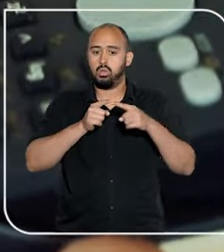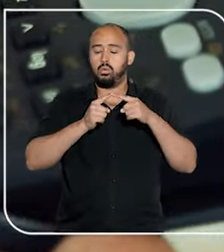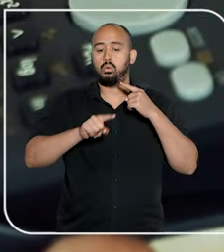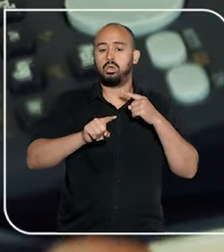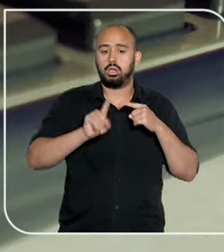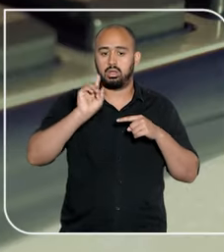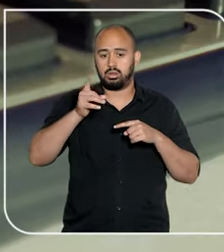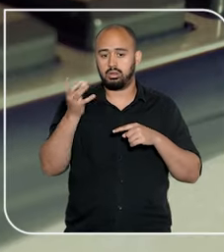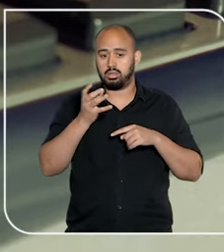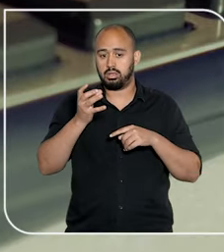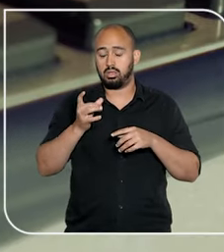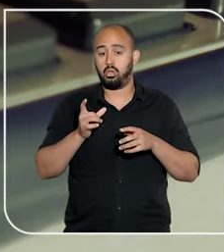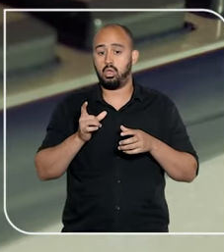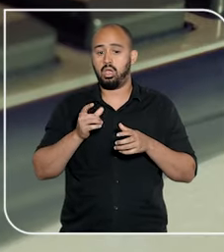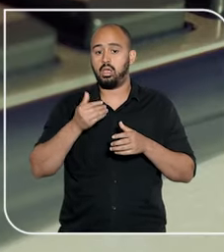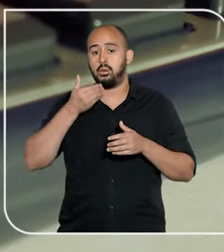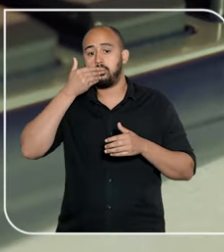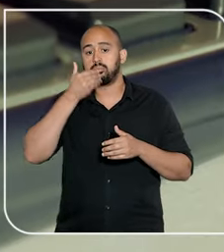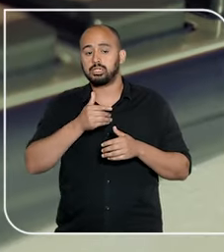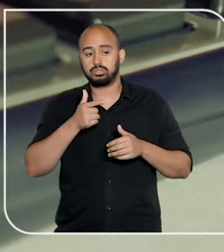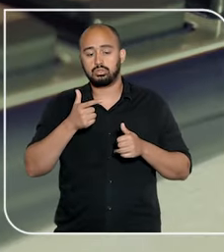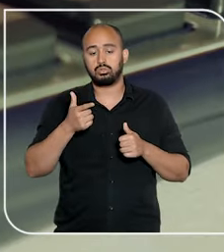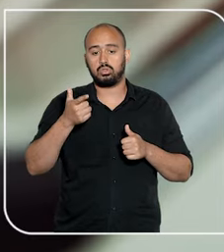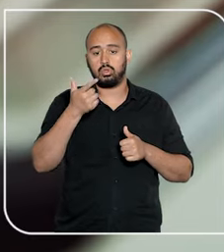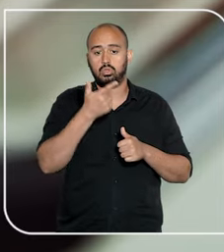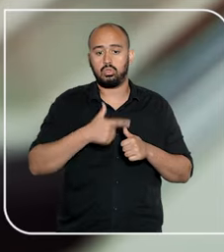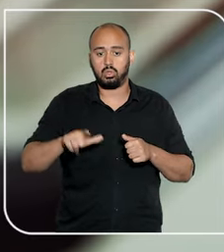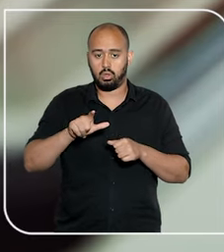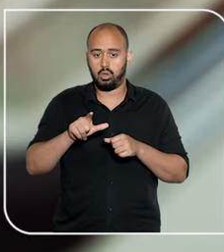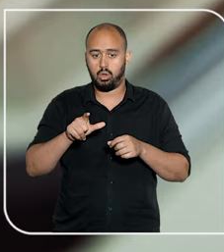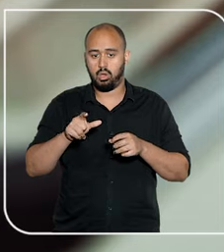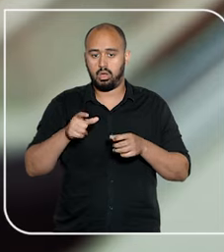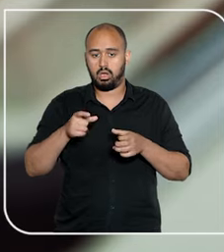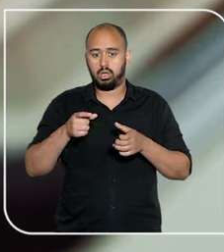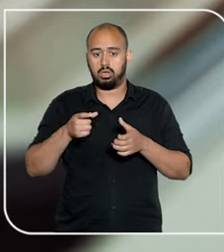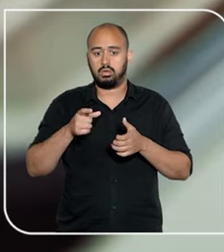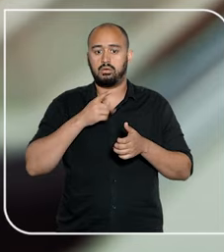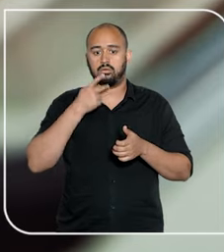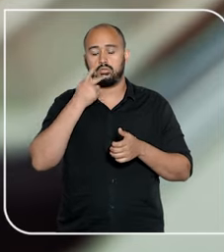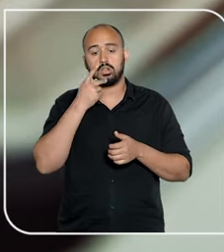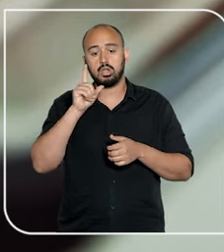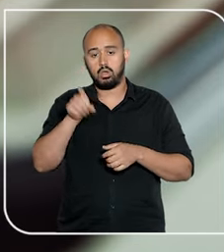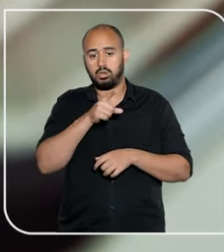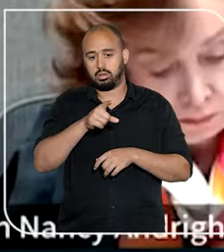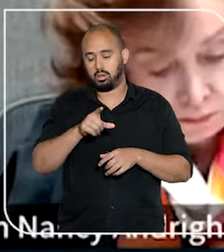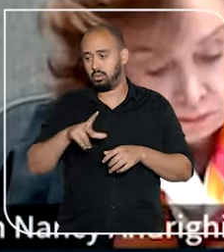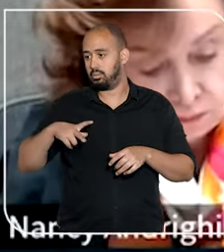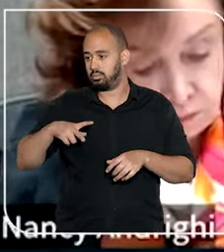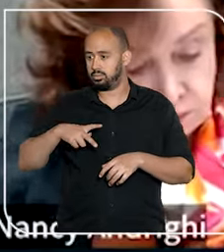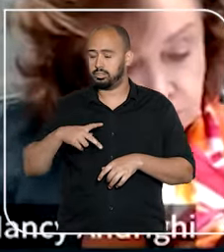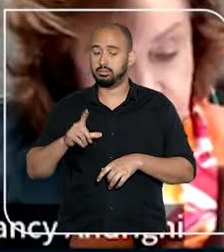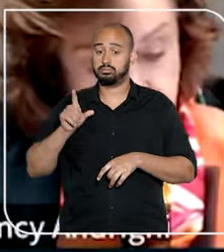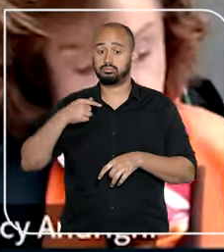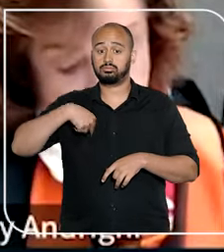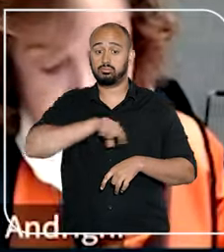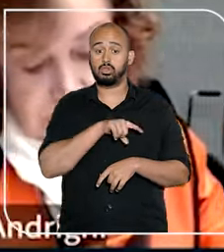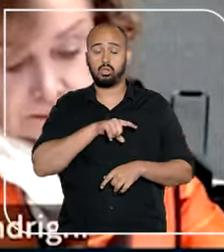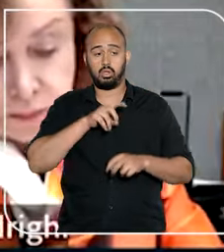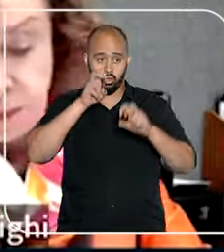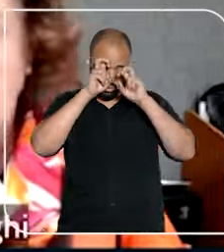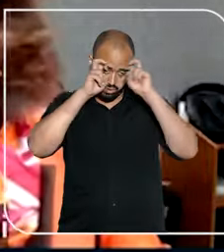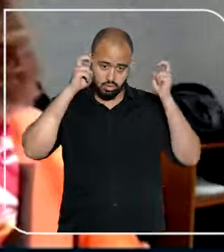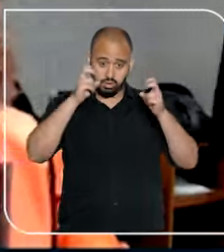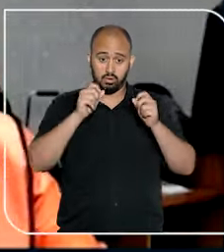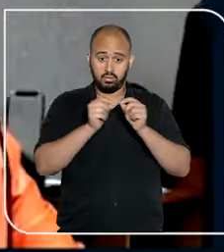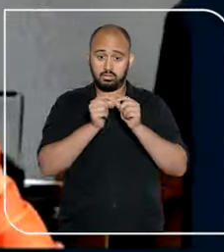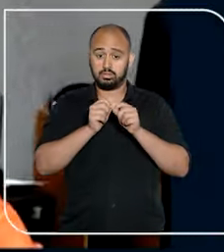operadora quis renegociar a dívida de um usuário após notificá-lo sobre rescisão do plano. Com isso, o colegiado